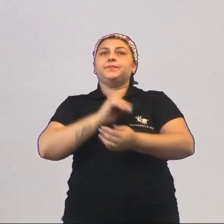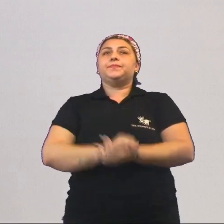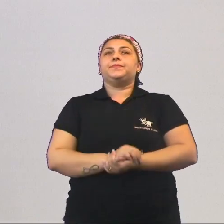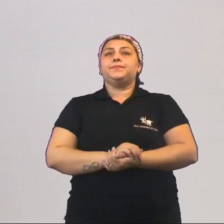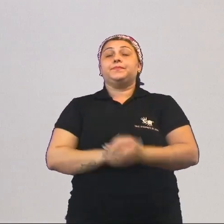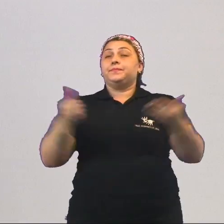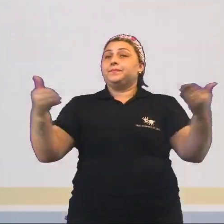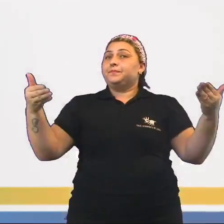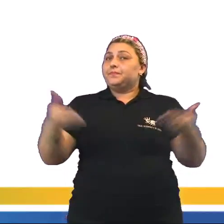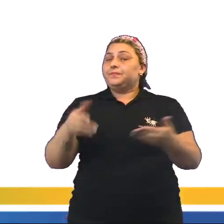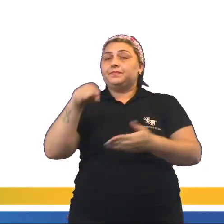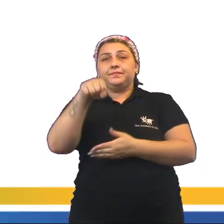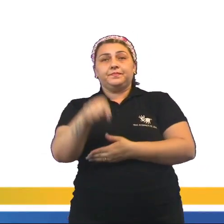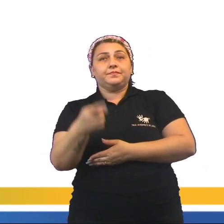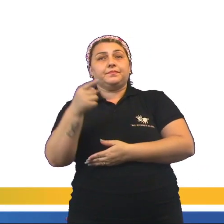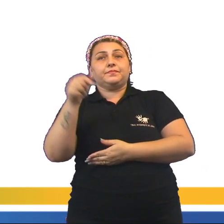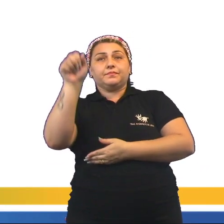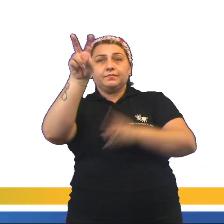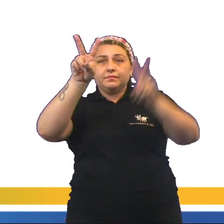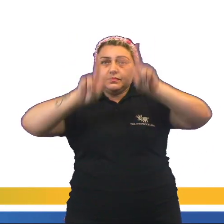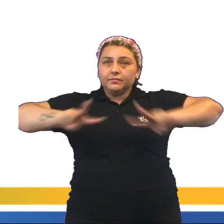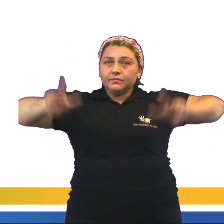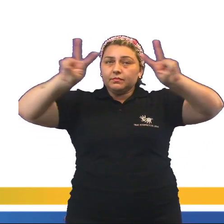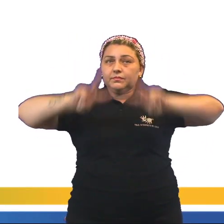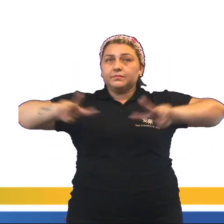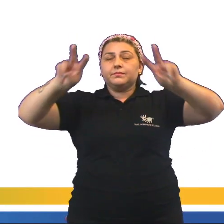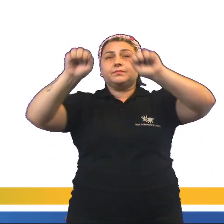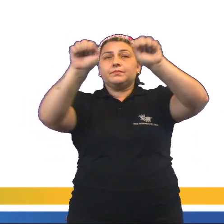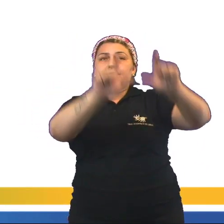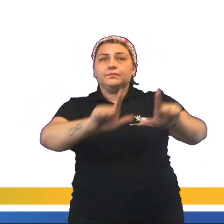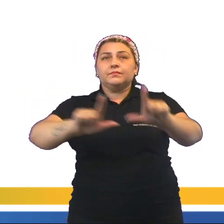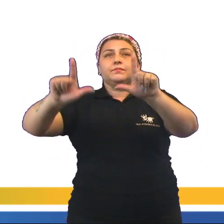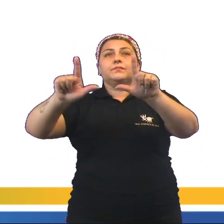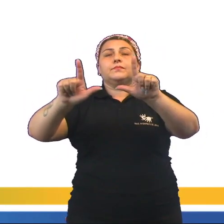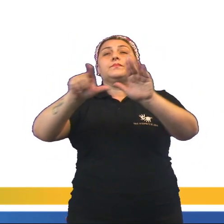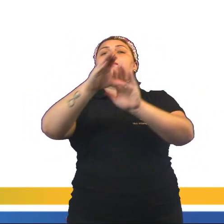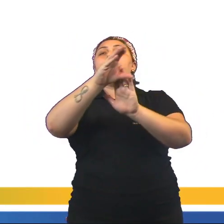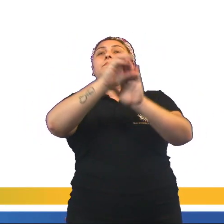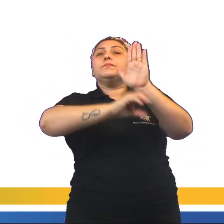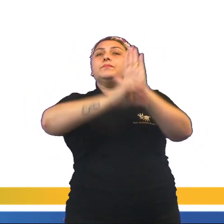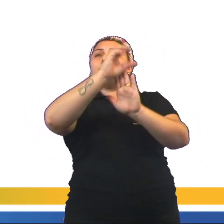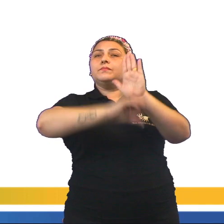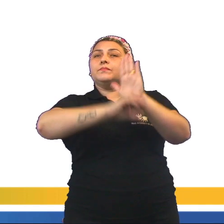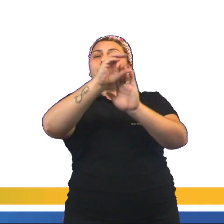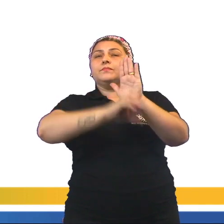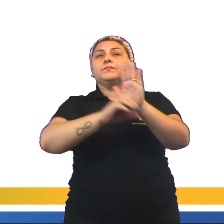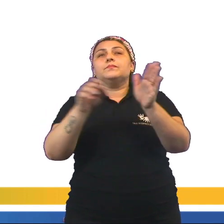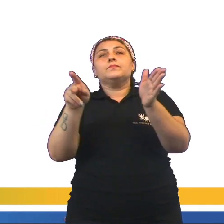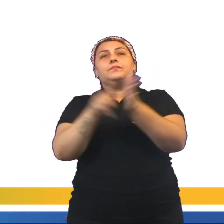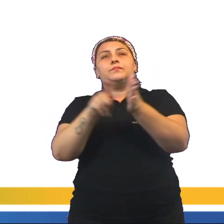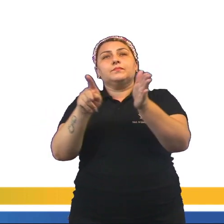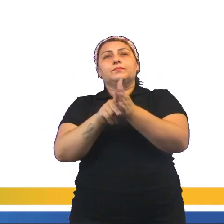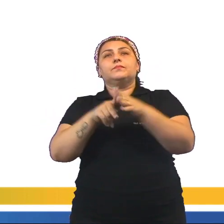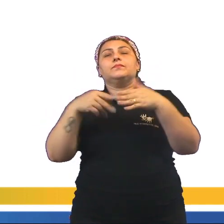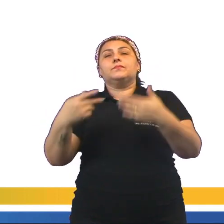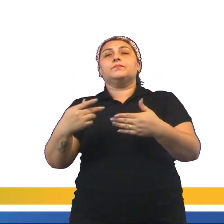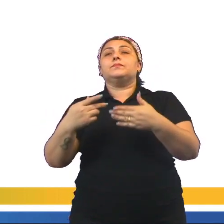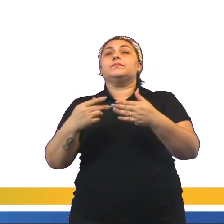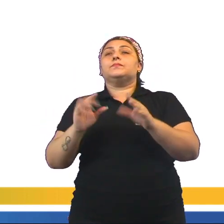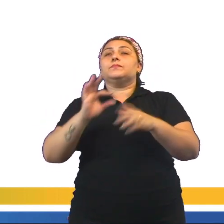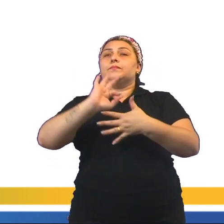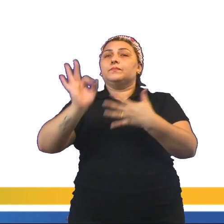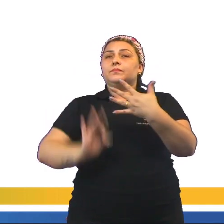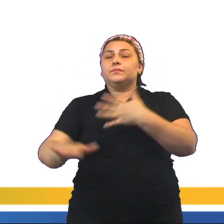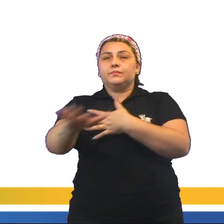Agora vocês vão visualizar em tela um conceito mais específico a respeito da classe